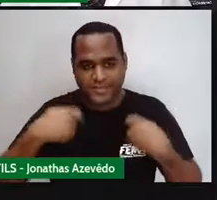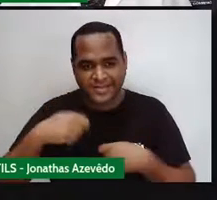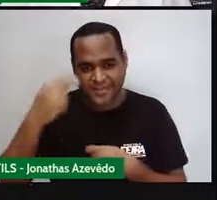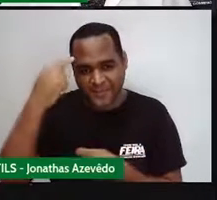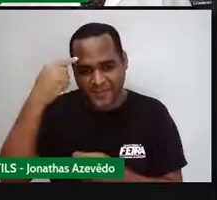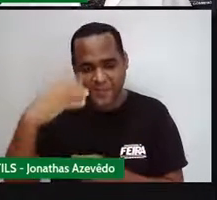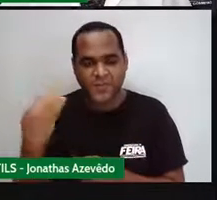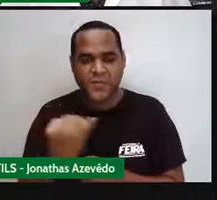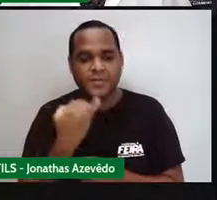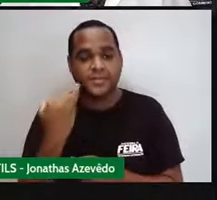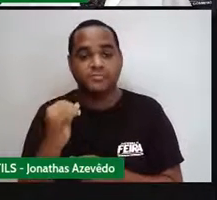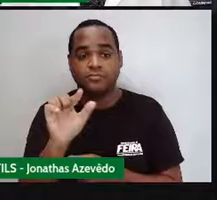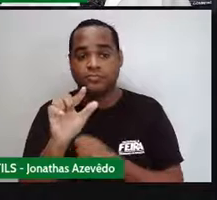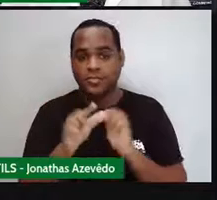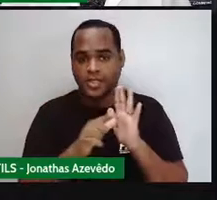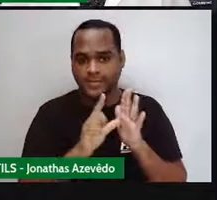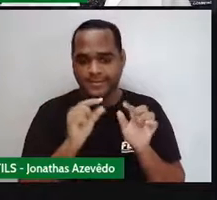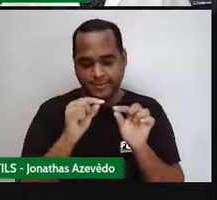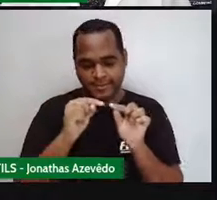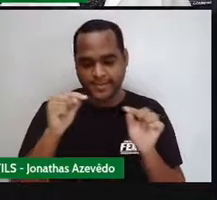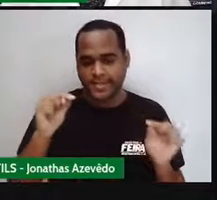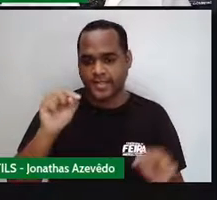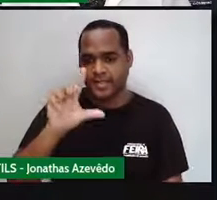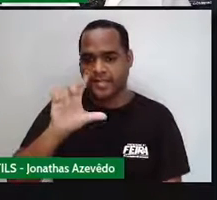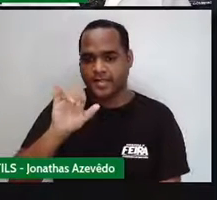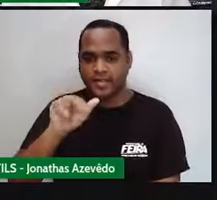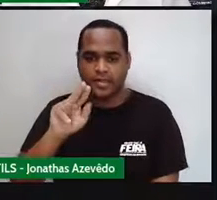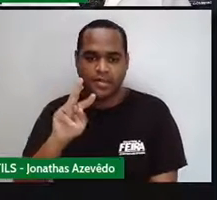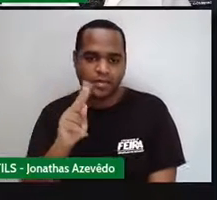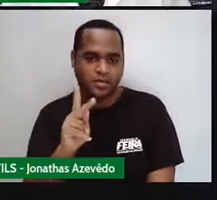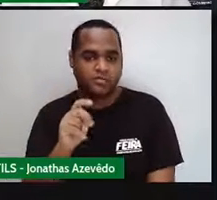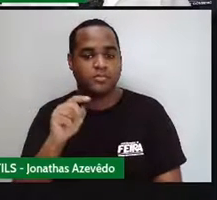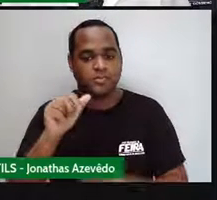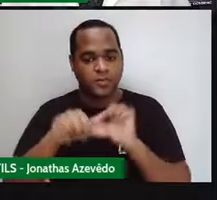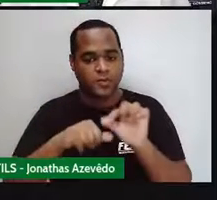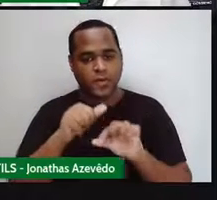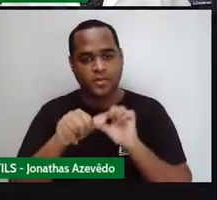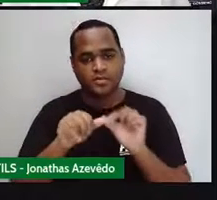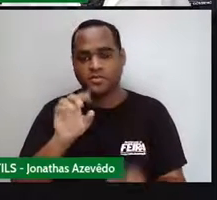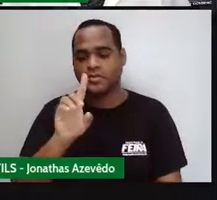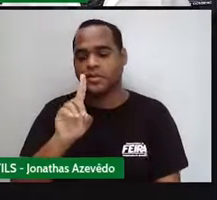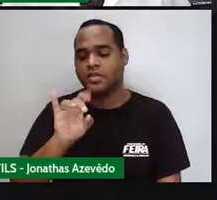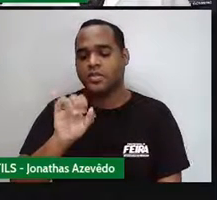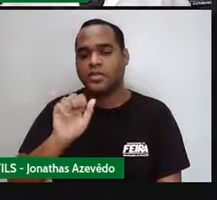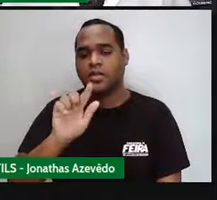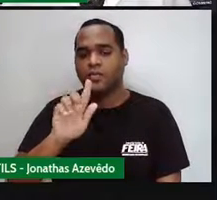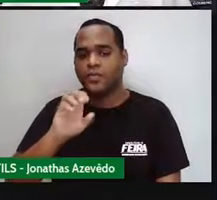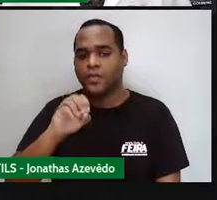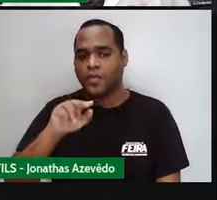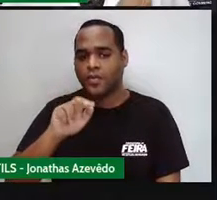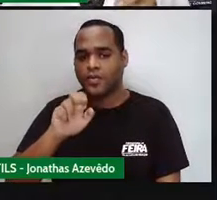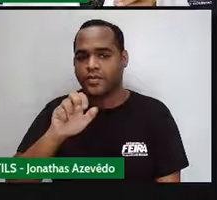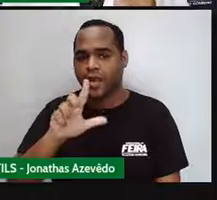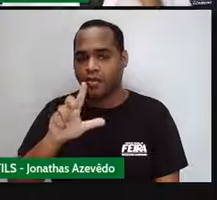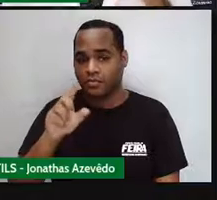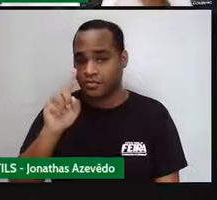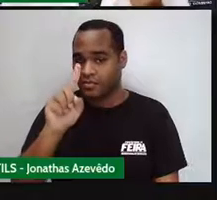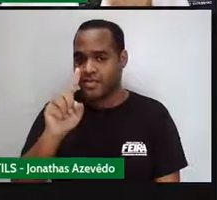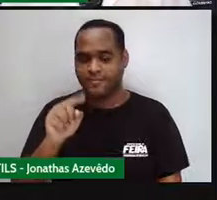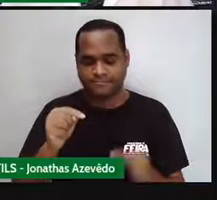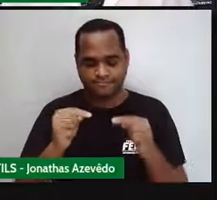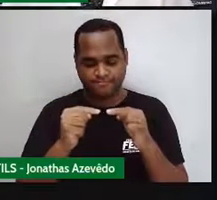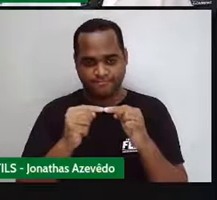outra diagonal do losango seria esse aqui, ó. Seria essa, né? Essa daqui seria outra diagonal